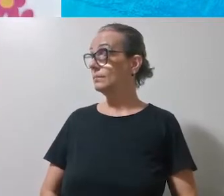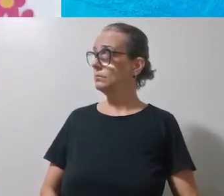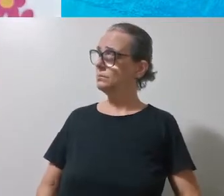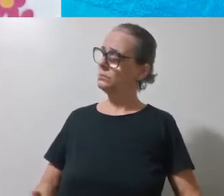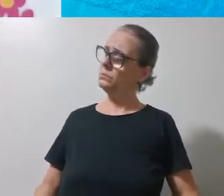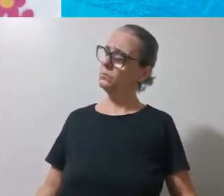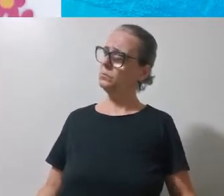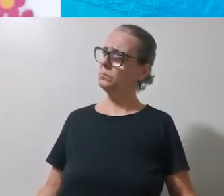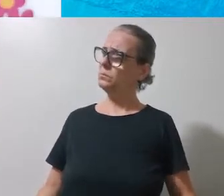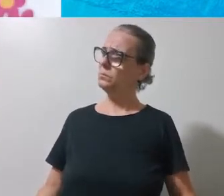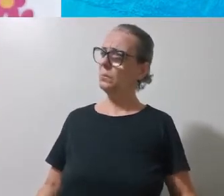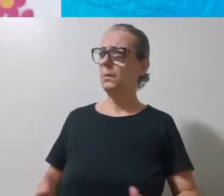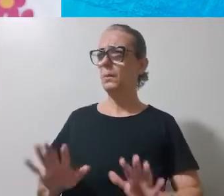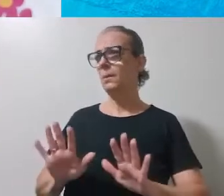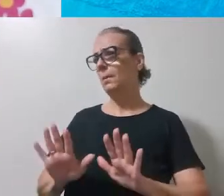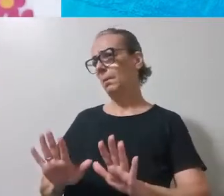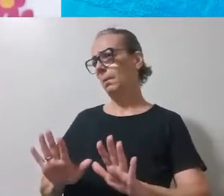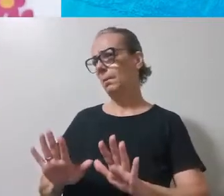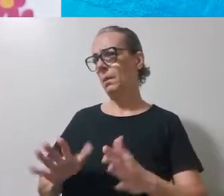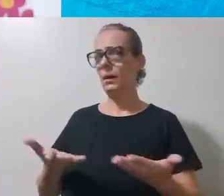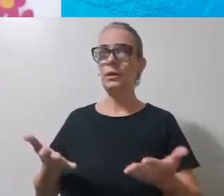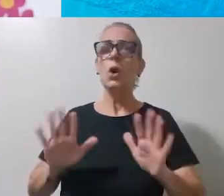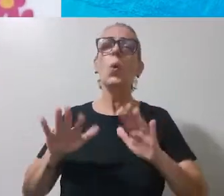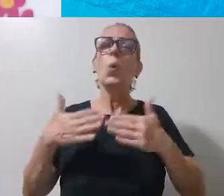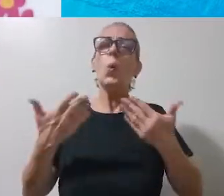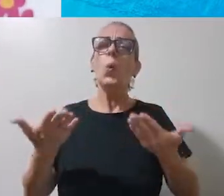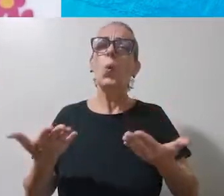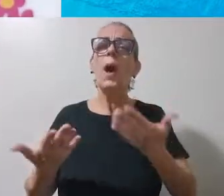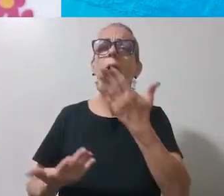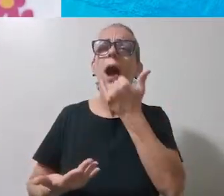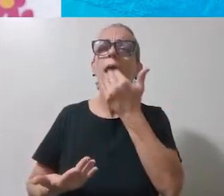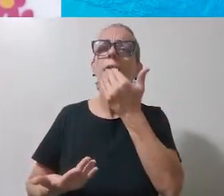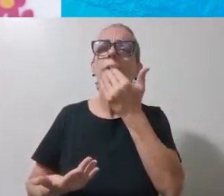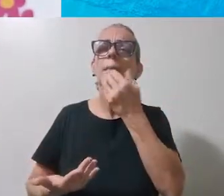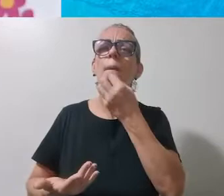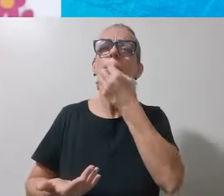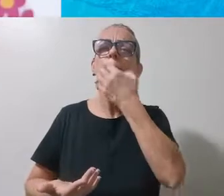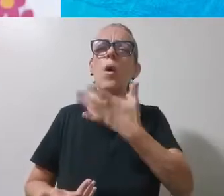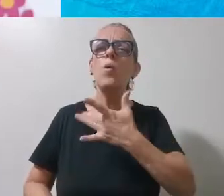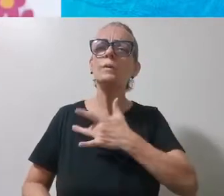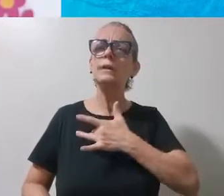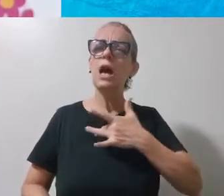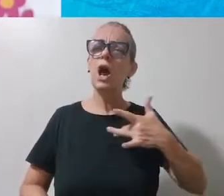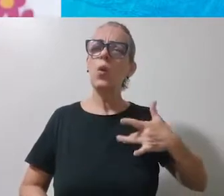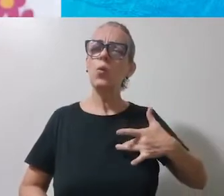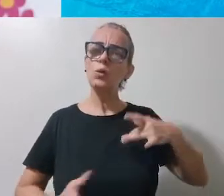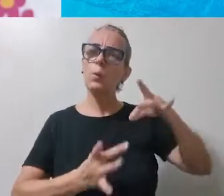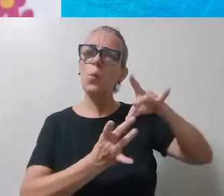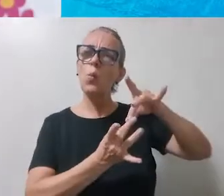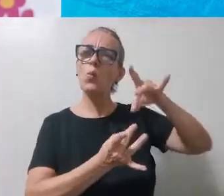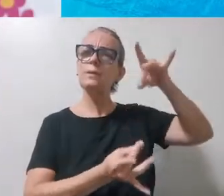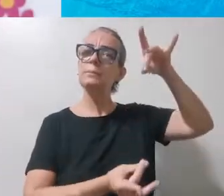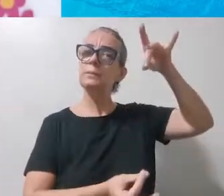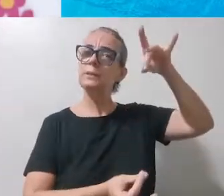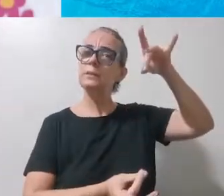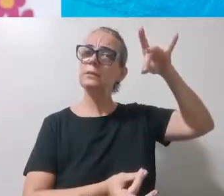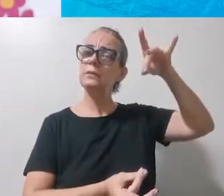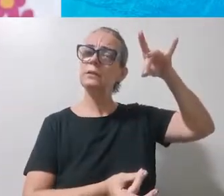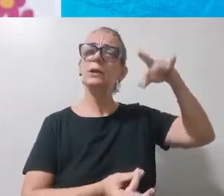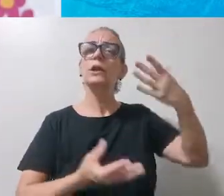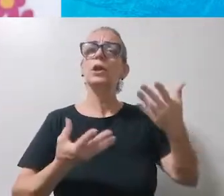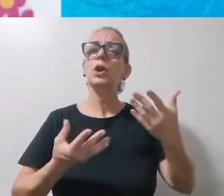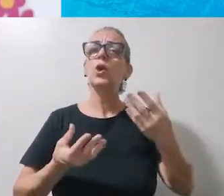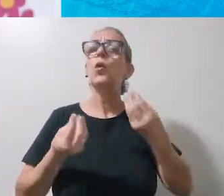Hum, mas quais são os alimentos saudáveis para o nosso espírito? E como